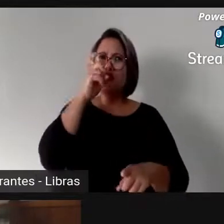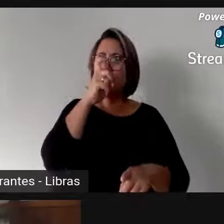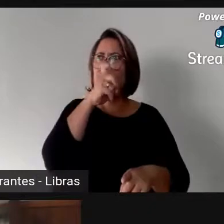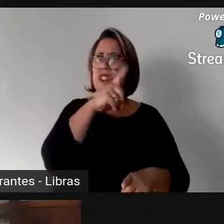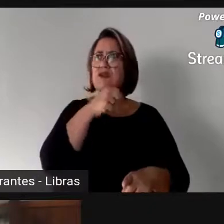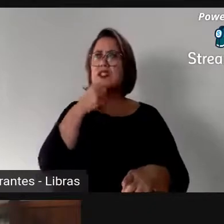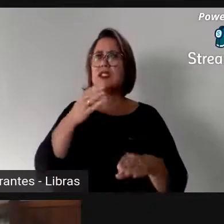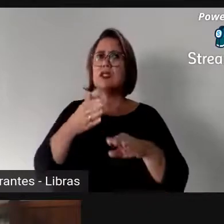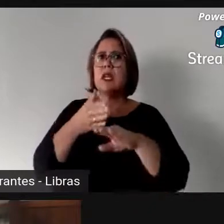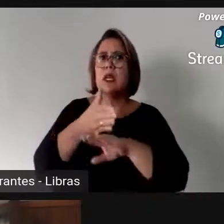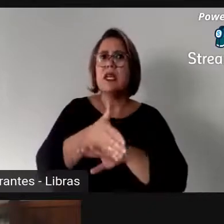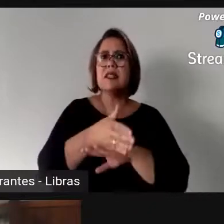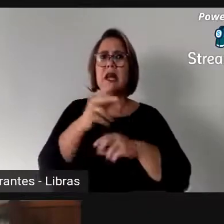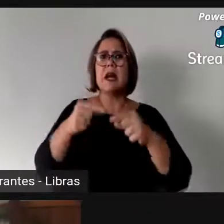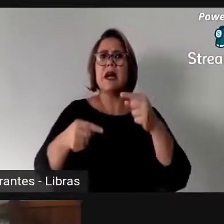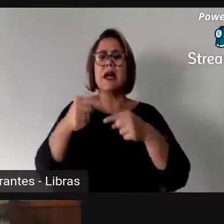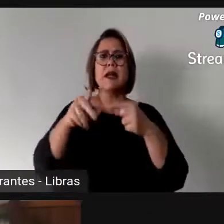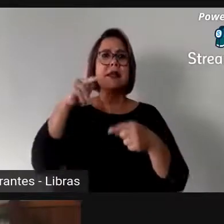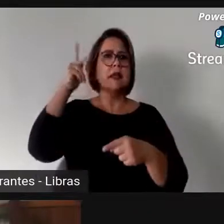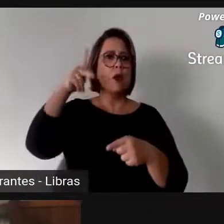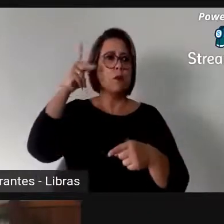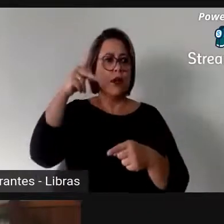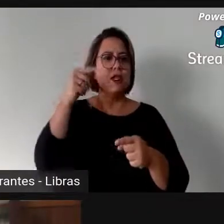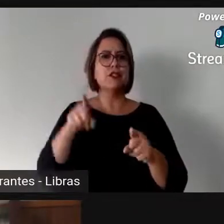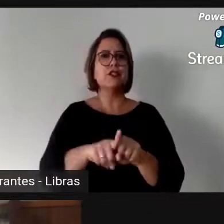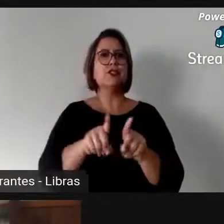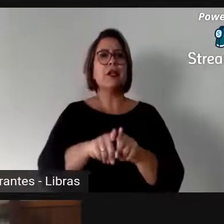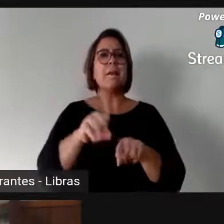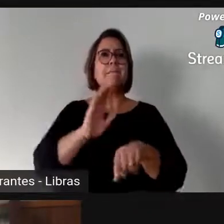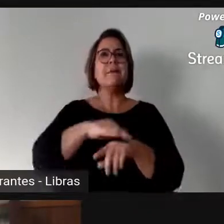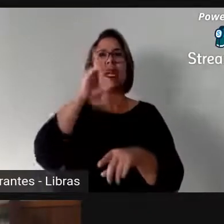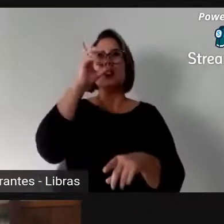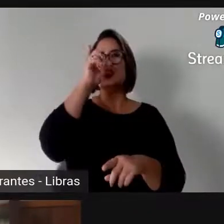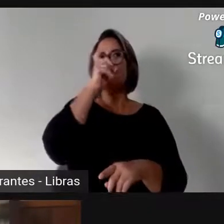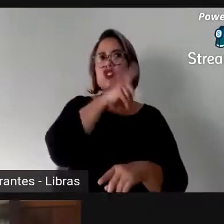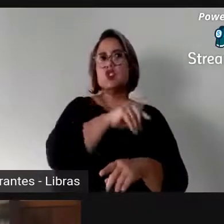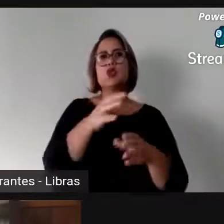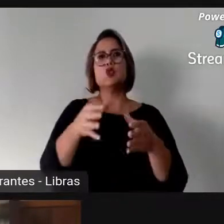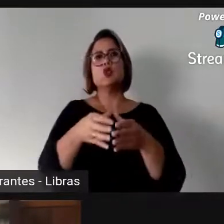e ainda pagamos o preço porque os partidos